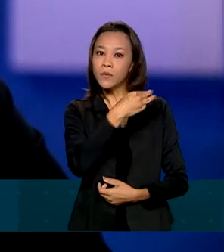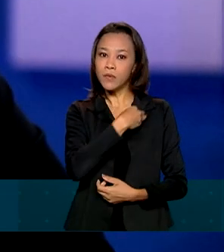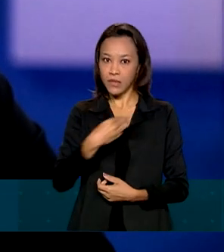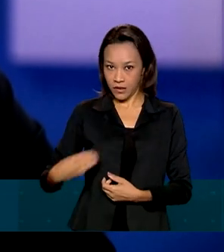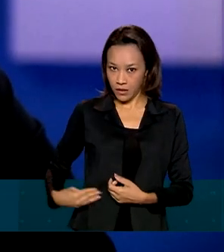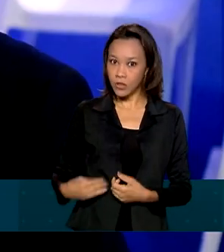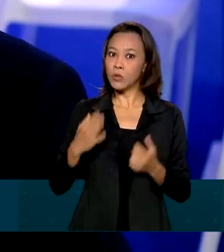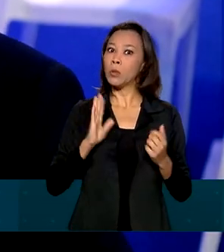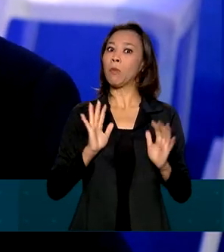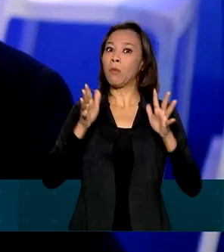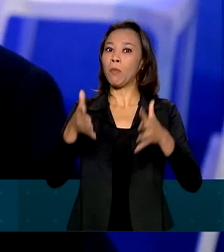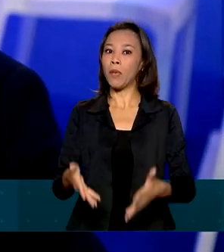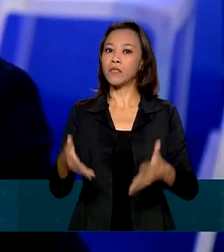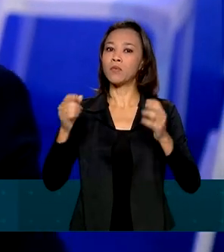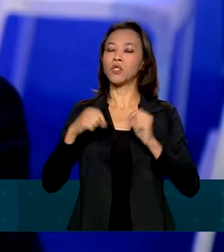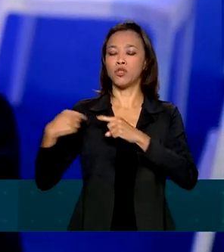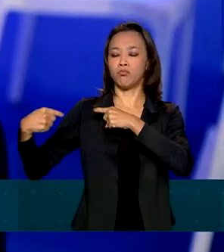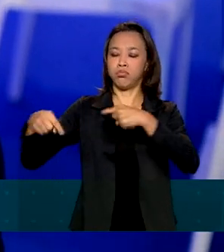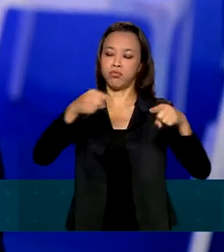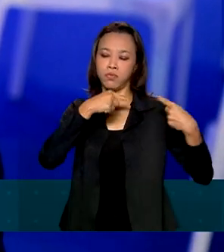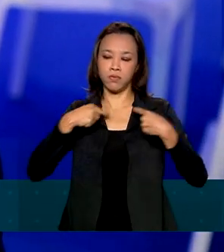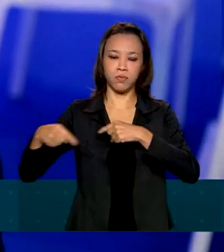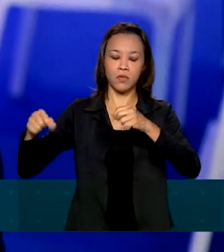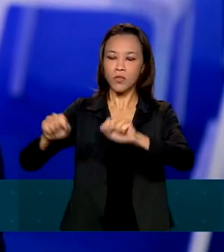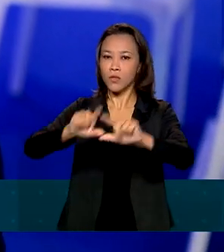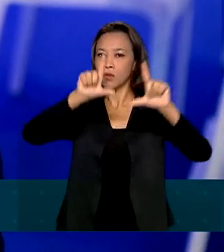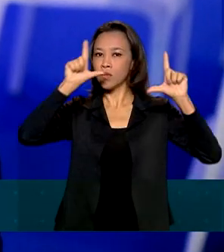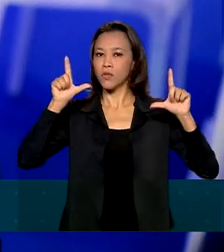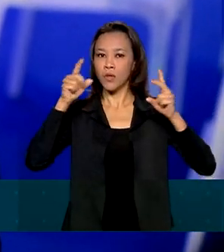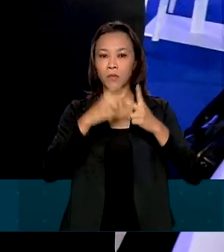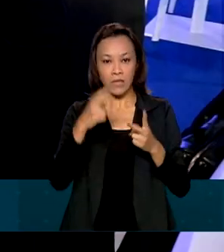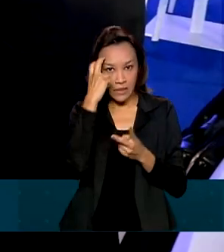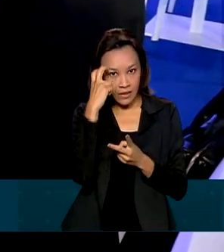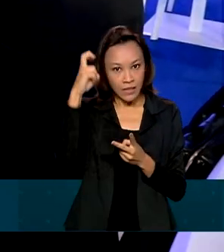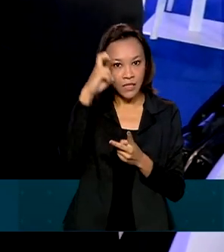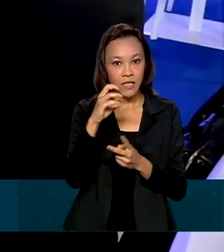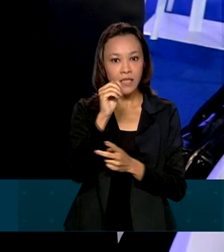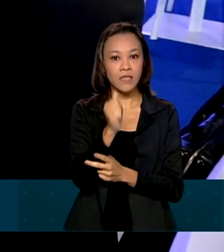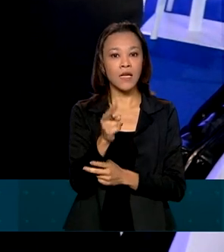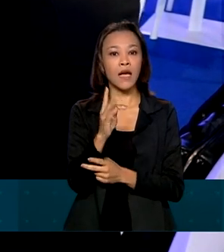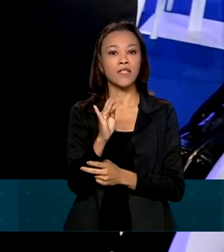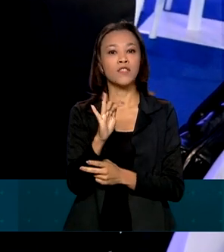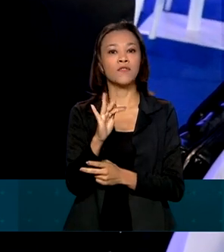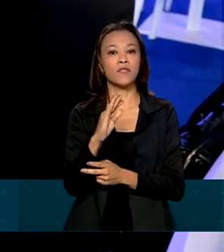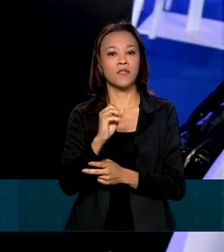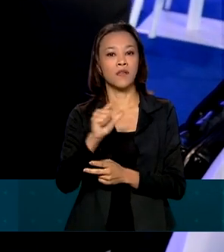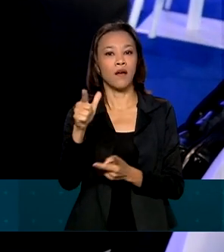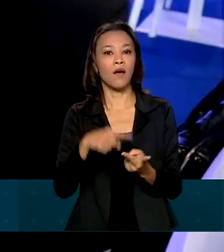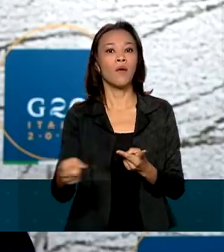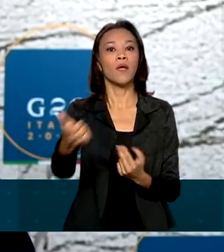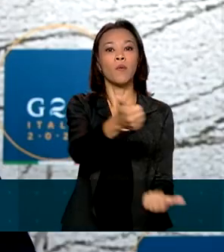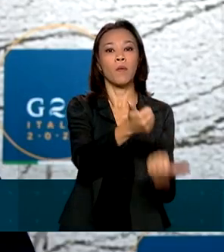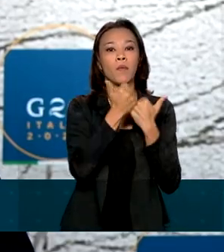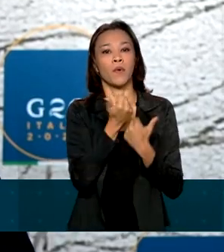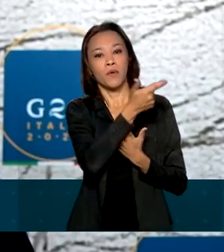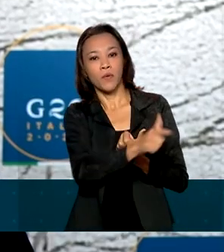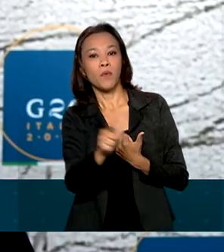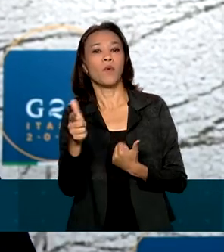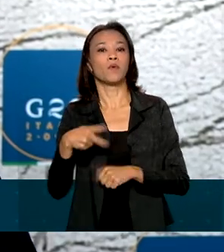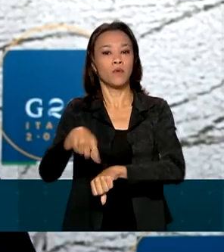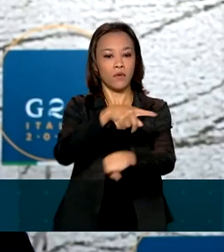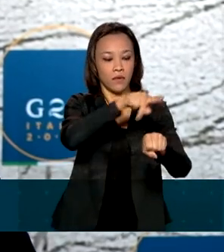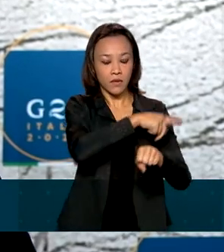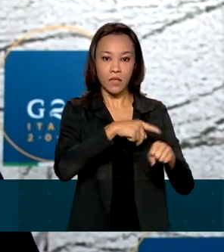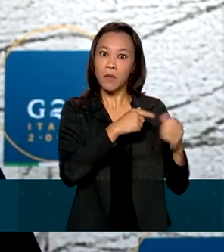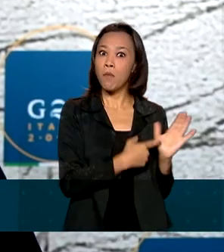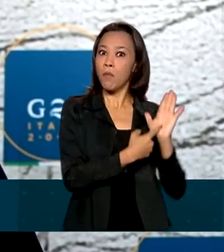participou de painéis de discussão sobre inteligência artificial e cooperação científica com outros países e apresentou